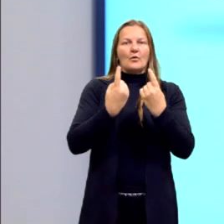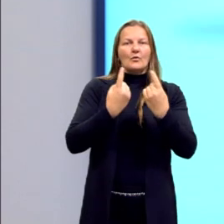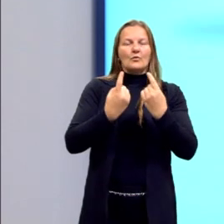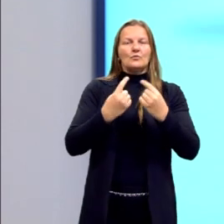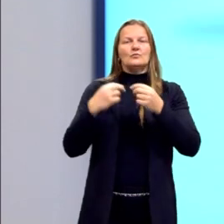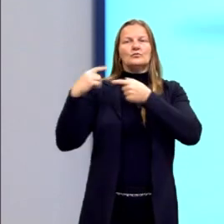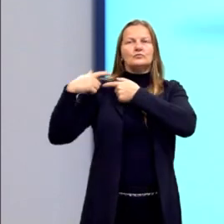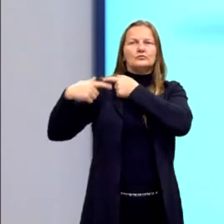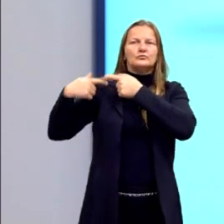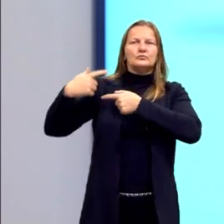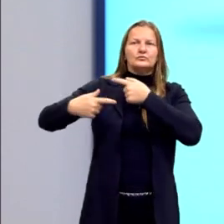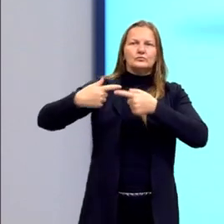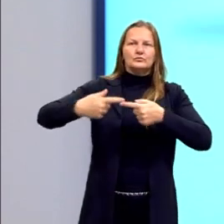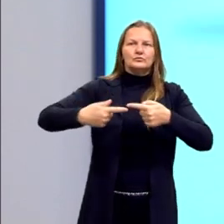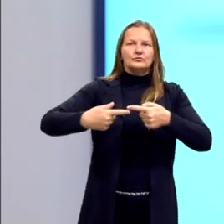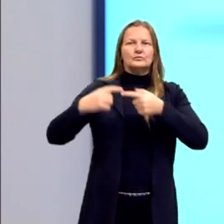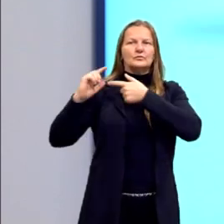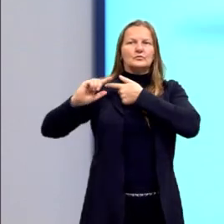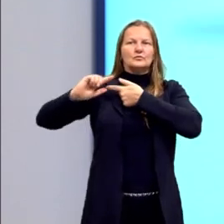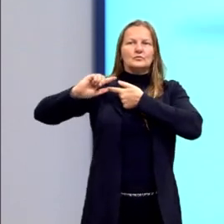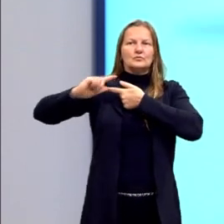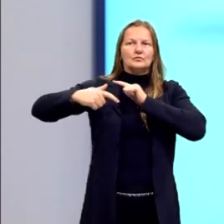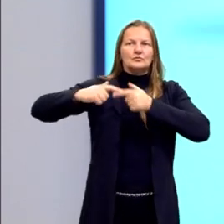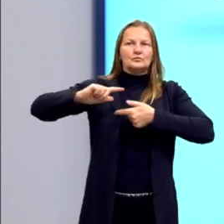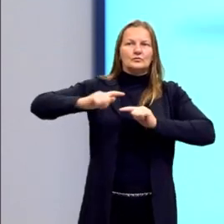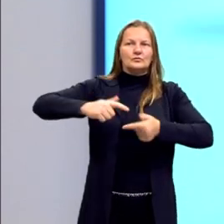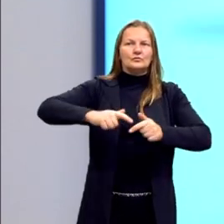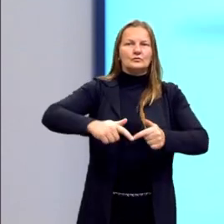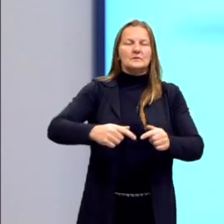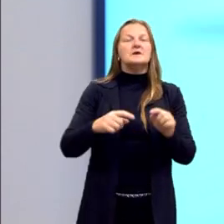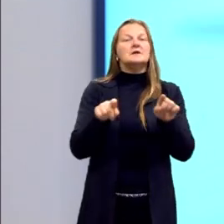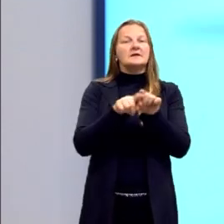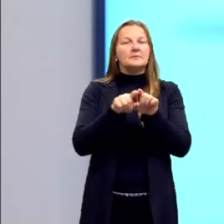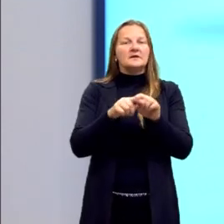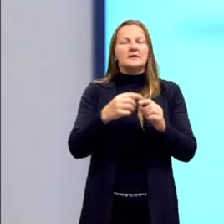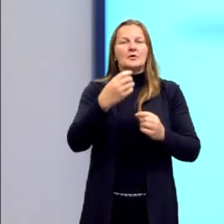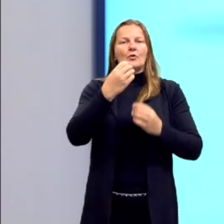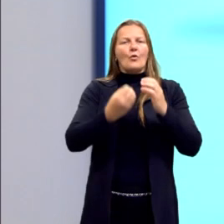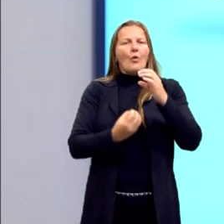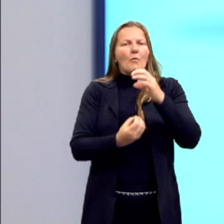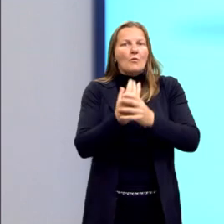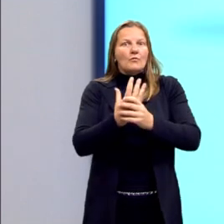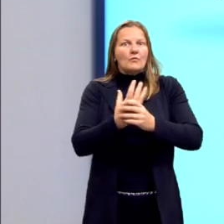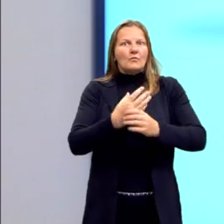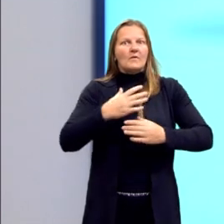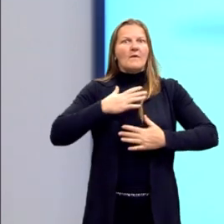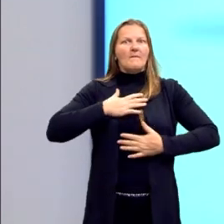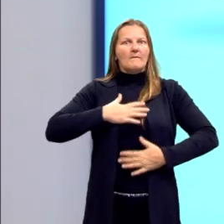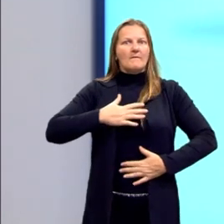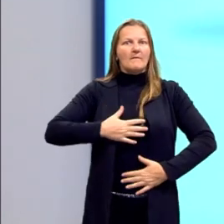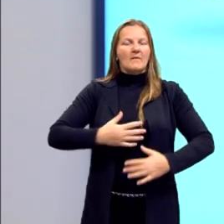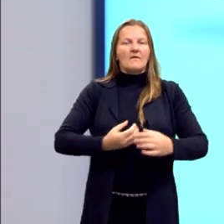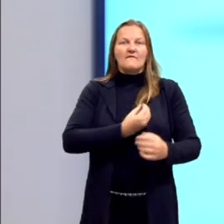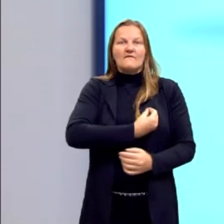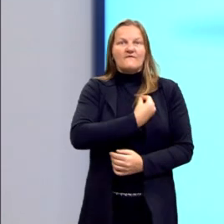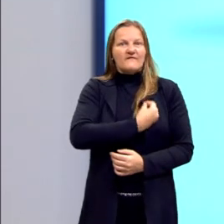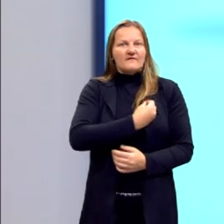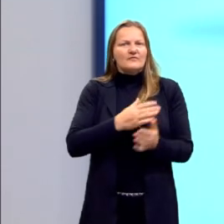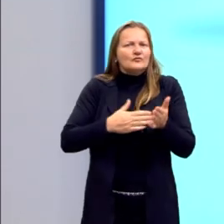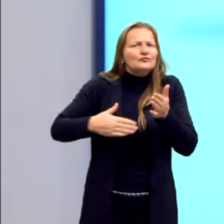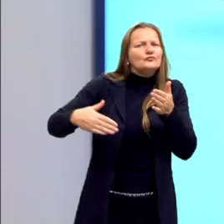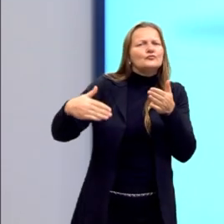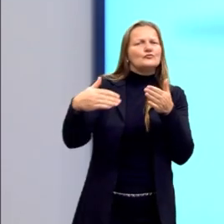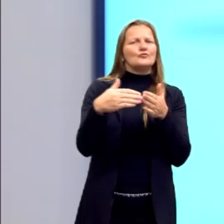hereditariedade. Vai estudar a formação dos seres vivos. Ela vai ser também